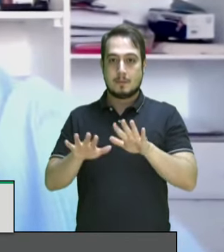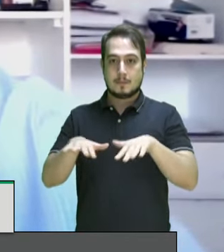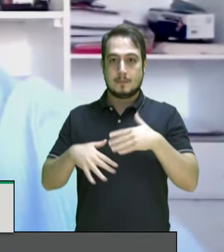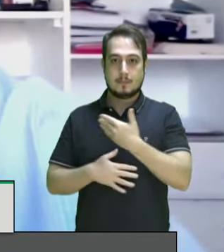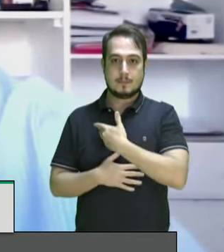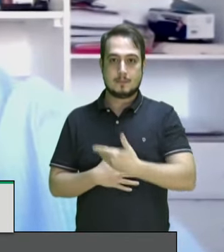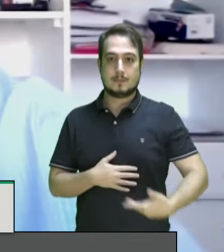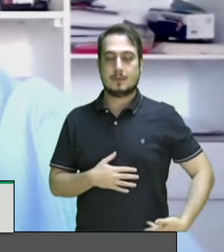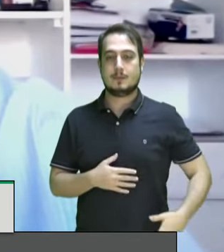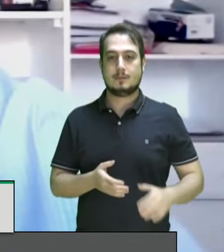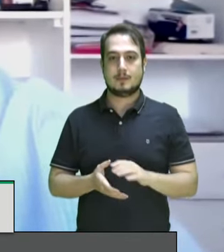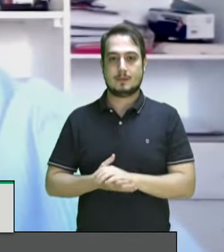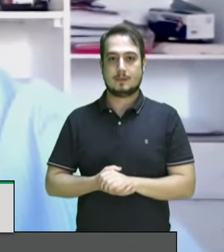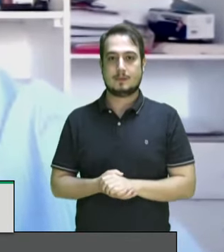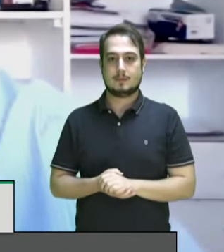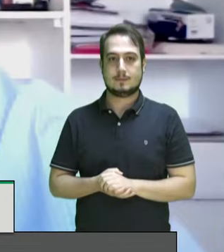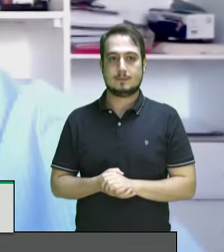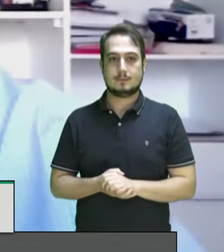Bira.